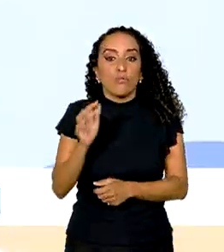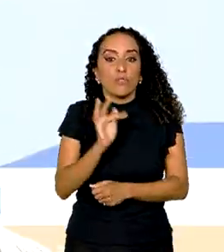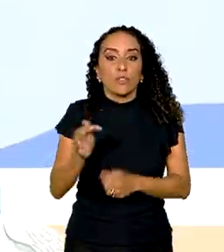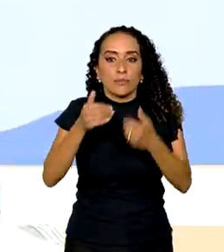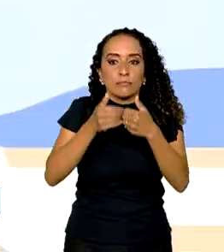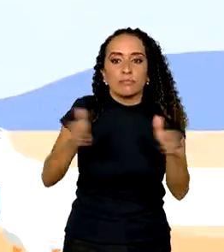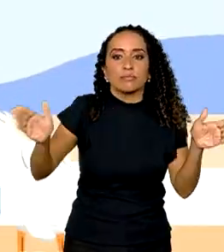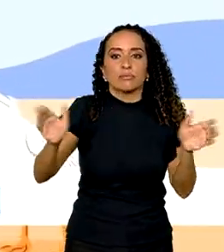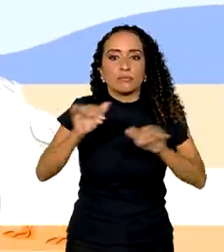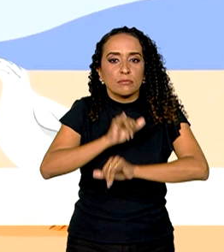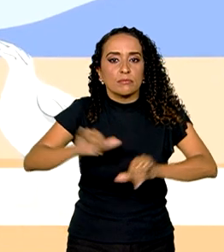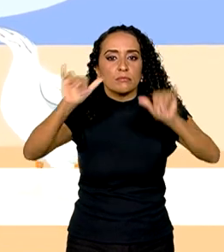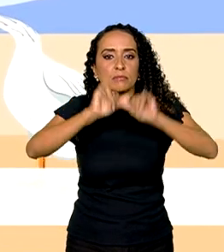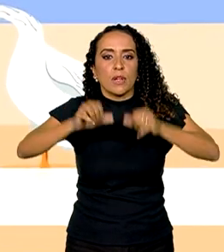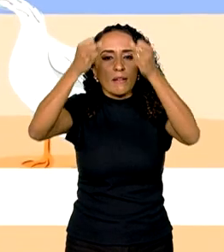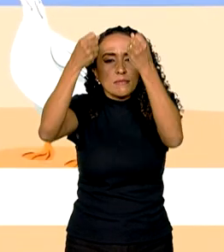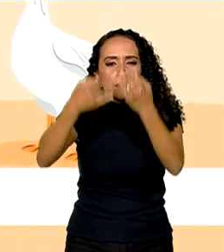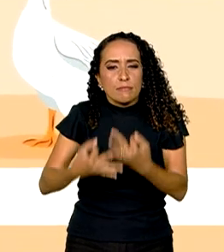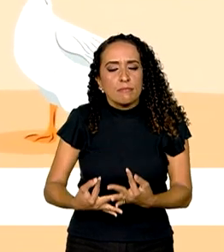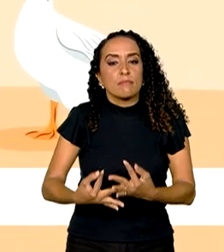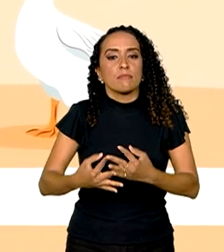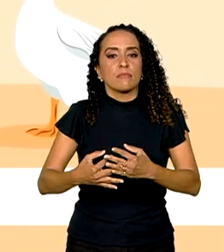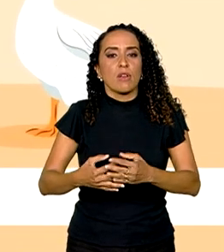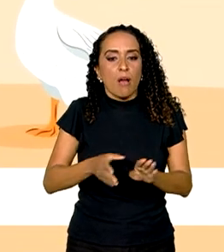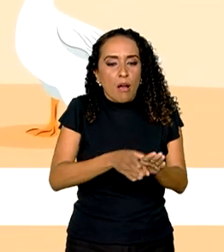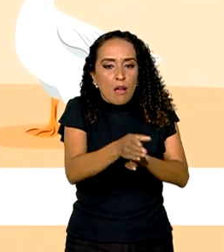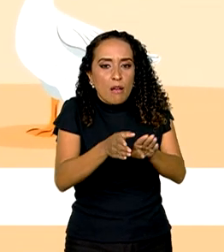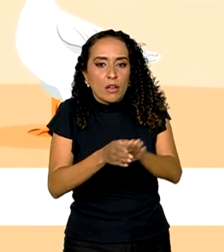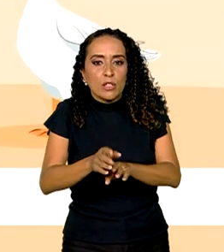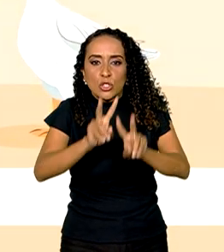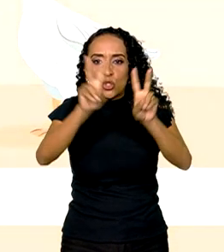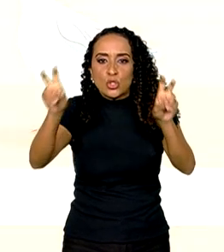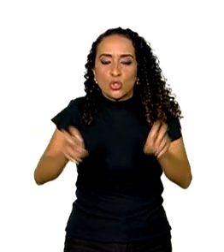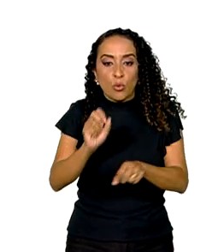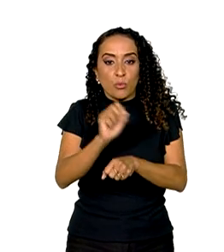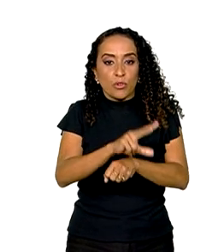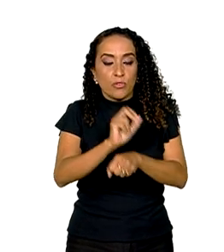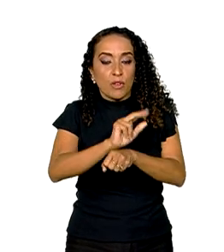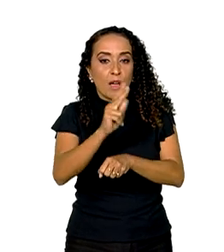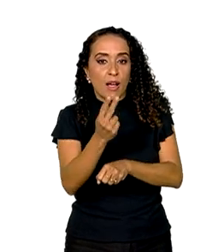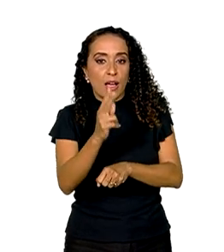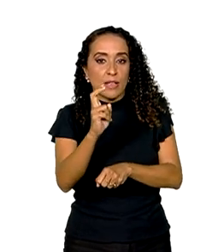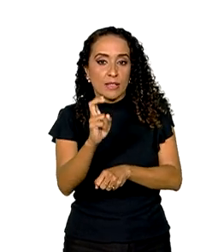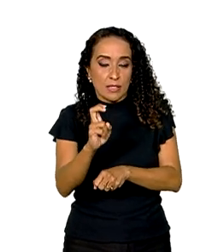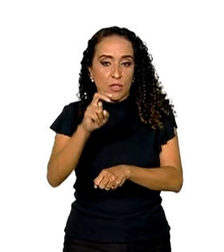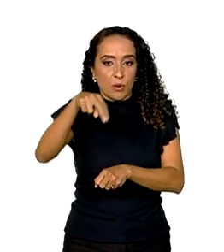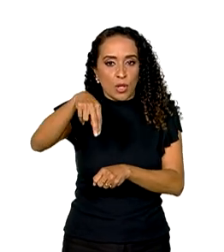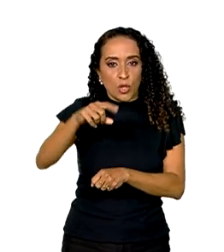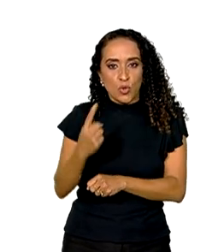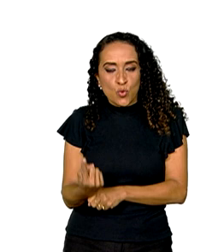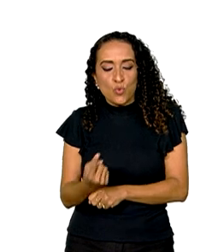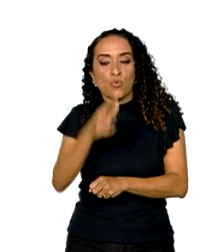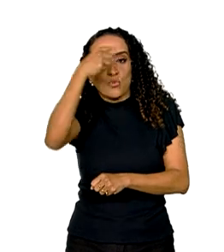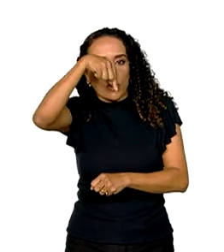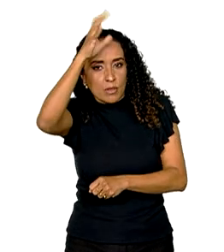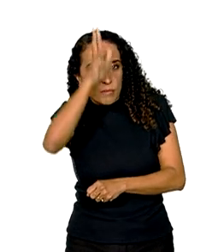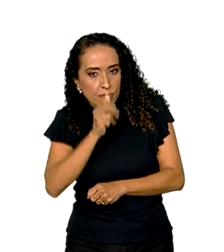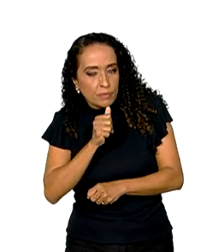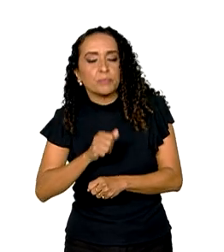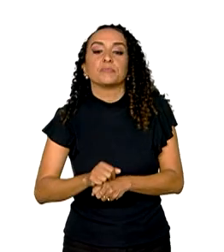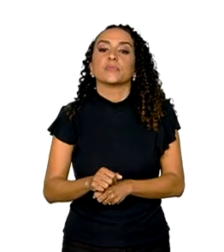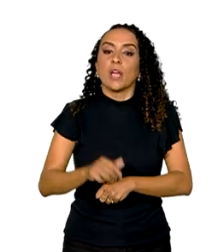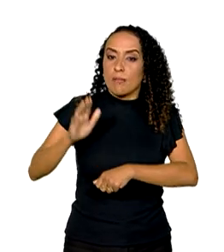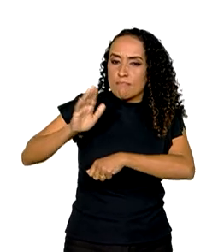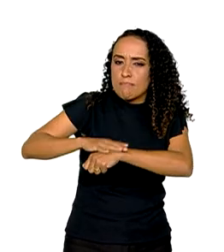de esclarecimento e orientação sobre o vírus H5N1 da gripe aviária. A